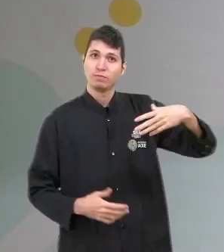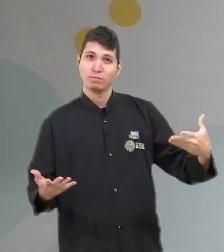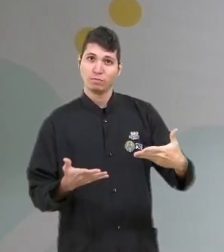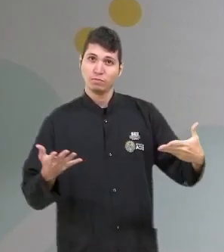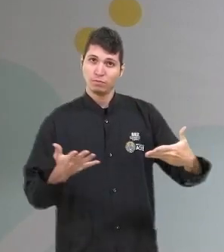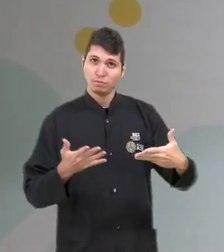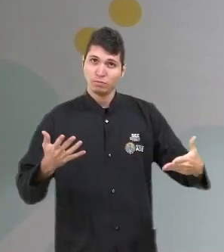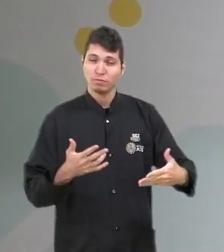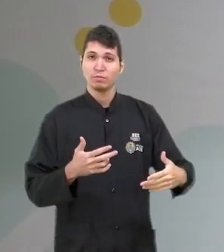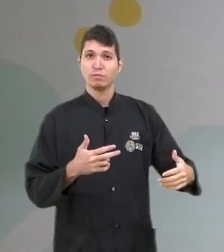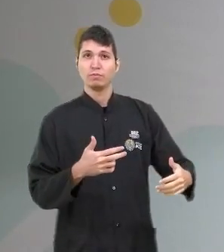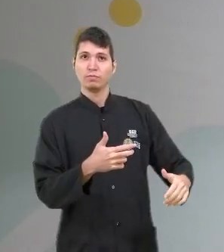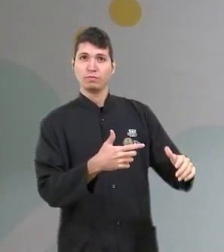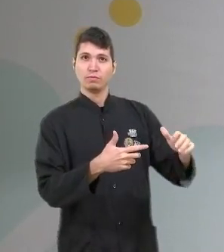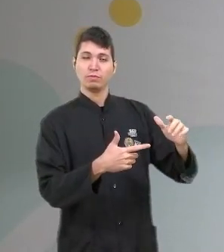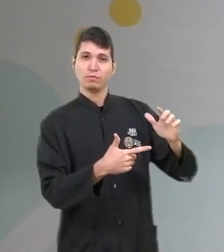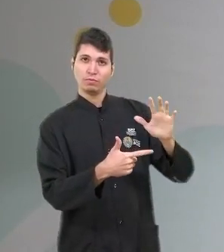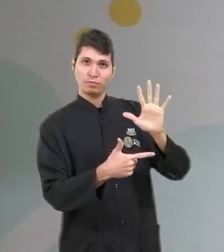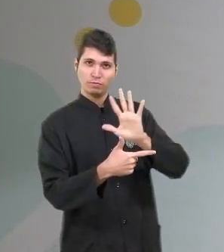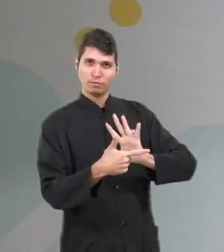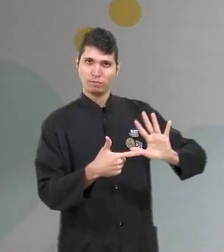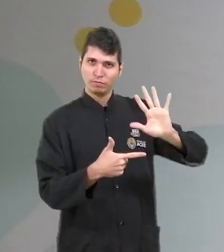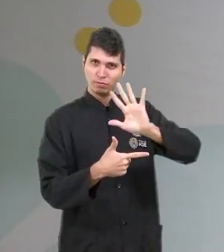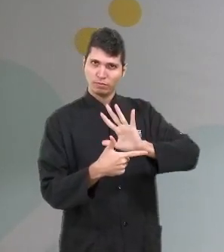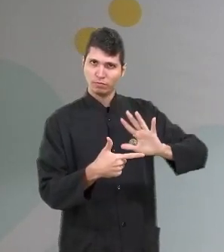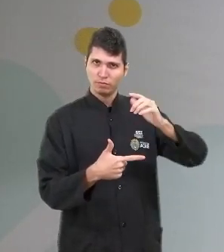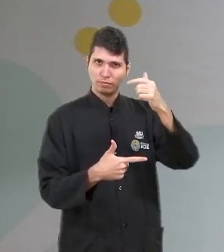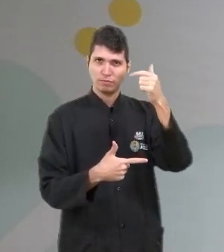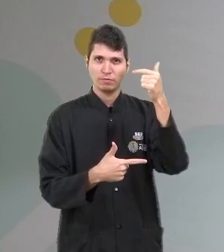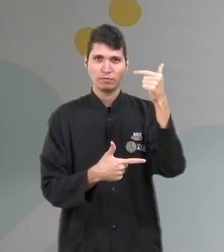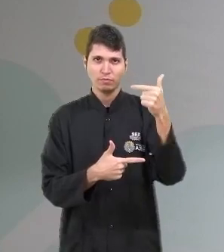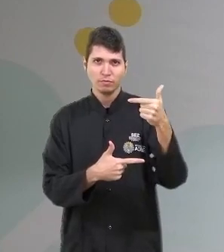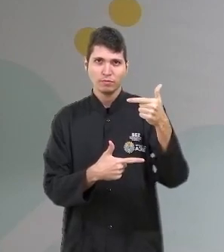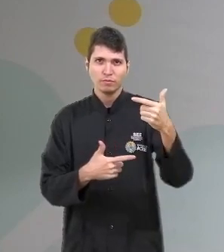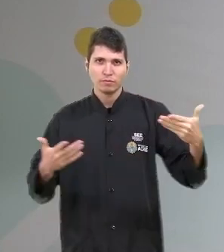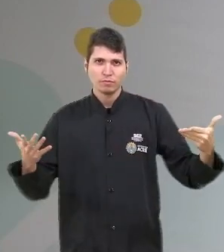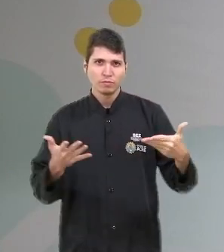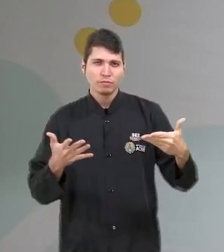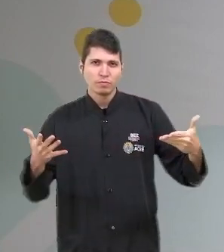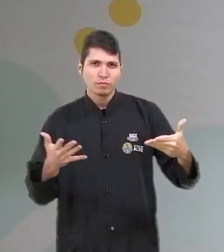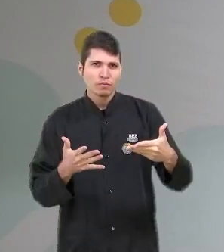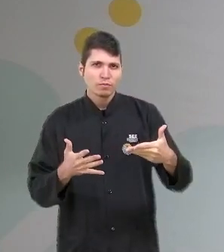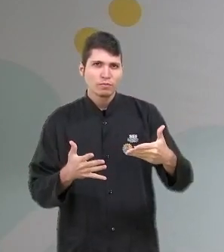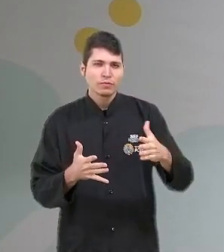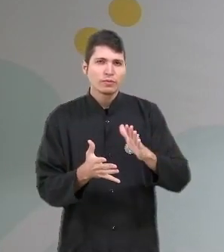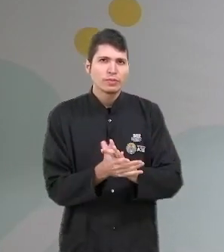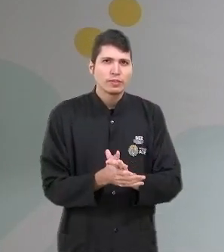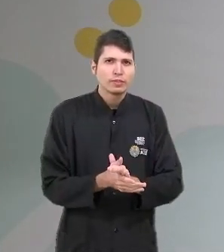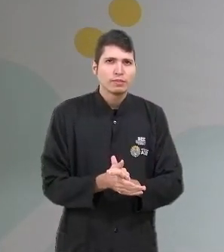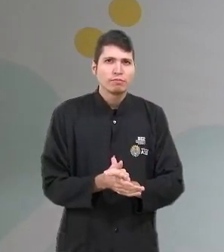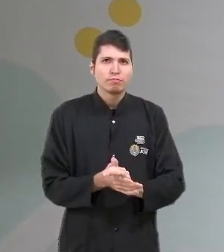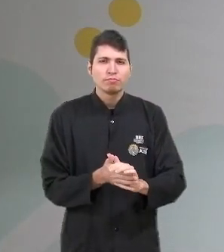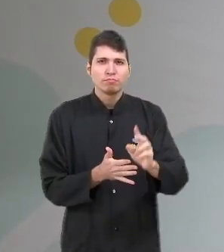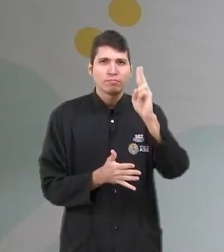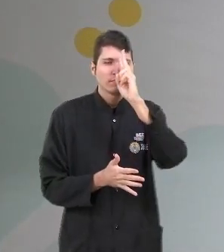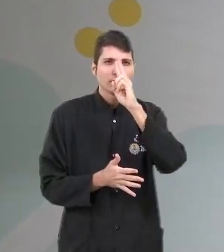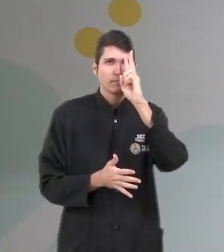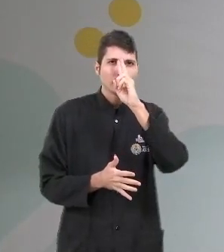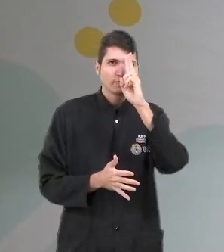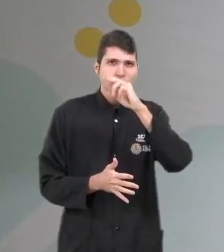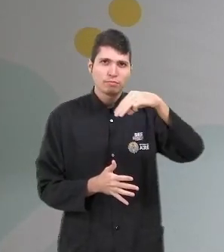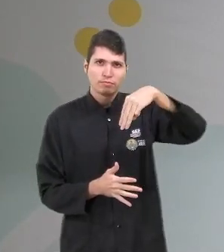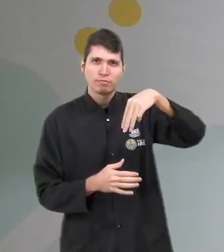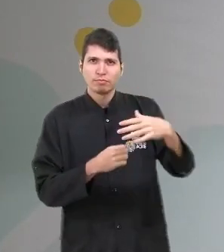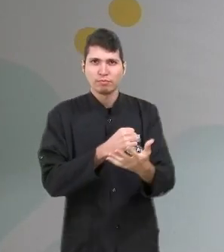geometria plana 1 vai tratar da parte de sistema posicional, tá bom? Hoje vai entender um pouquinho ou relembrar conceitos de matemática básica envolvendo